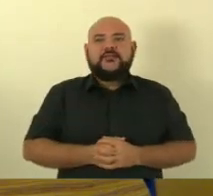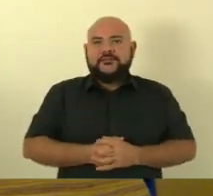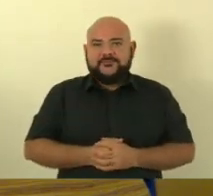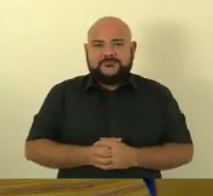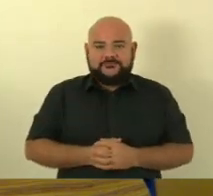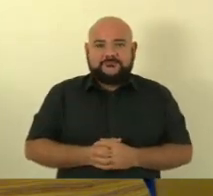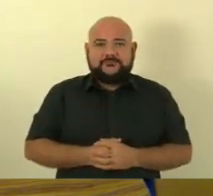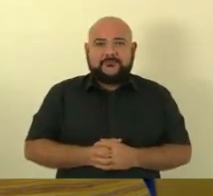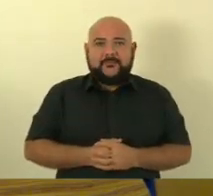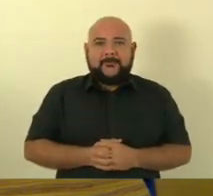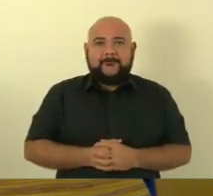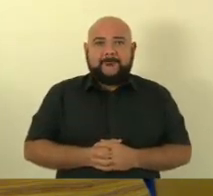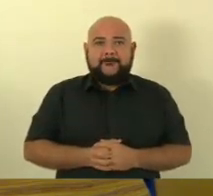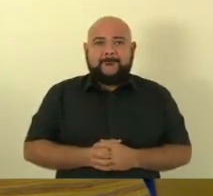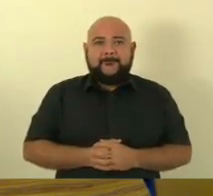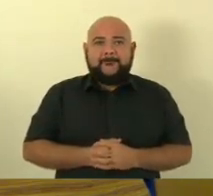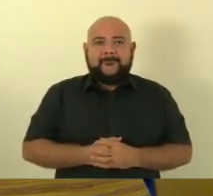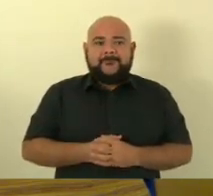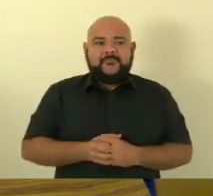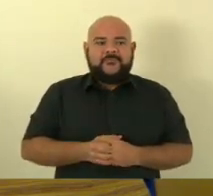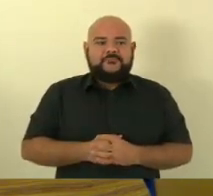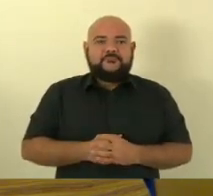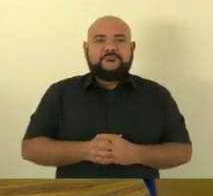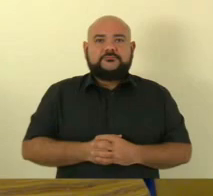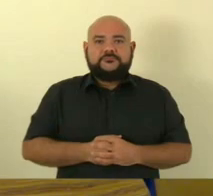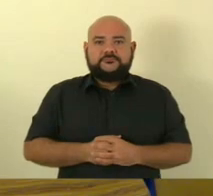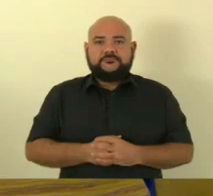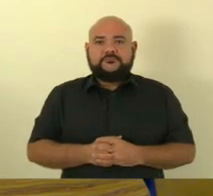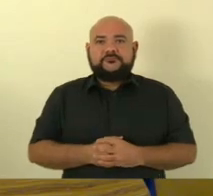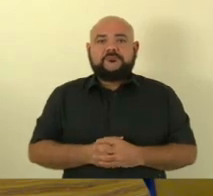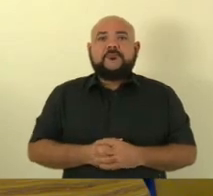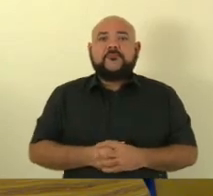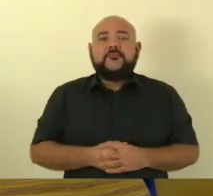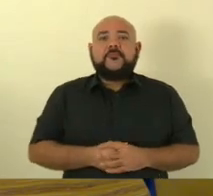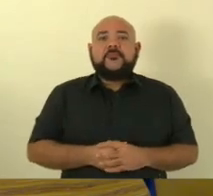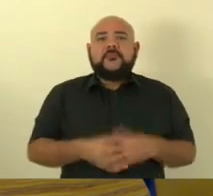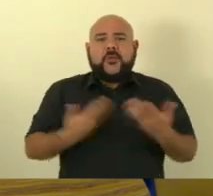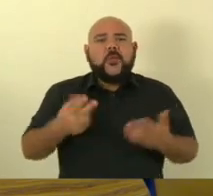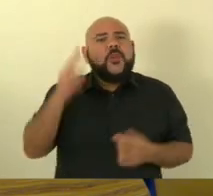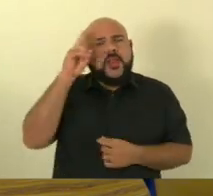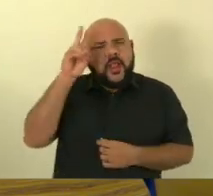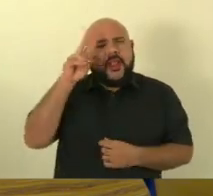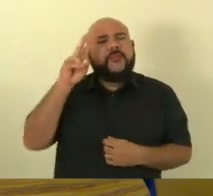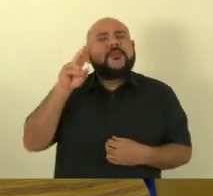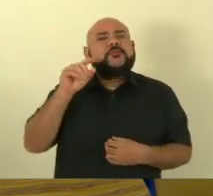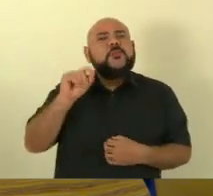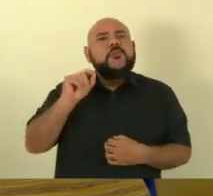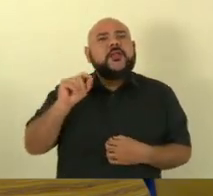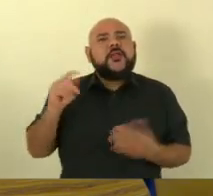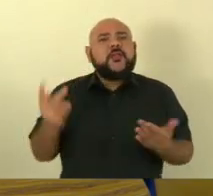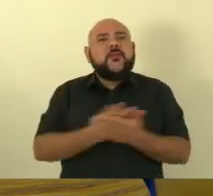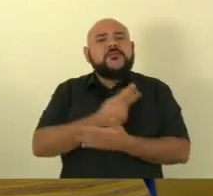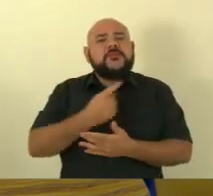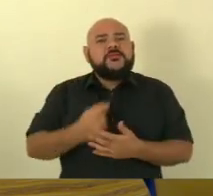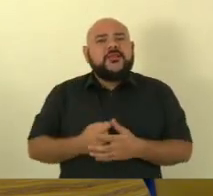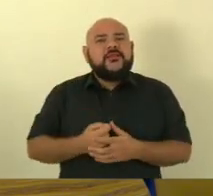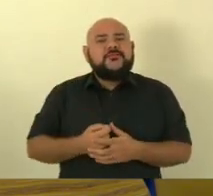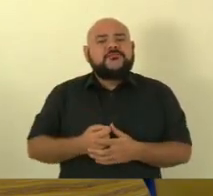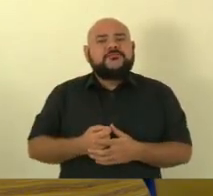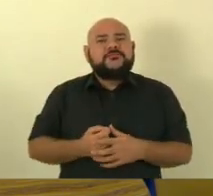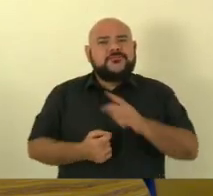confio nele e em função daquela vida nossa Danilo lá ele já mandou para o Arruda